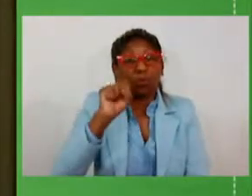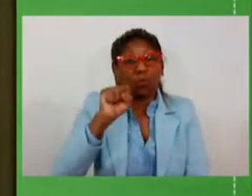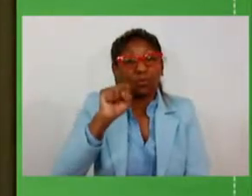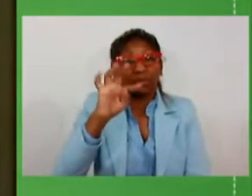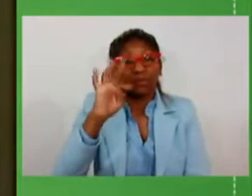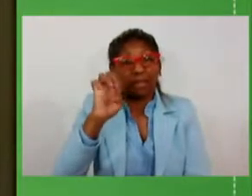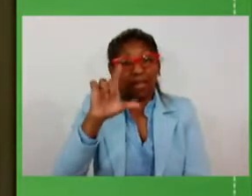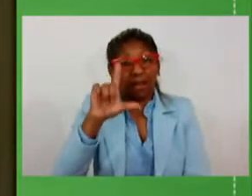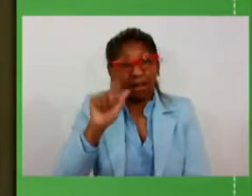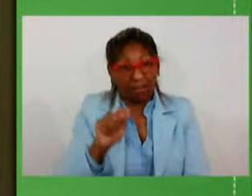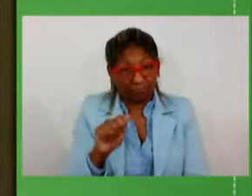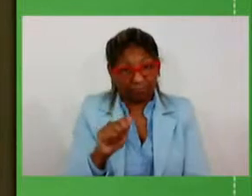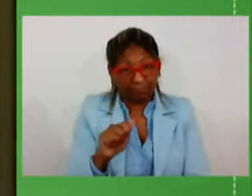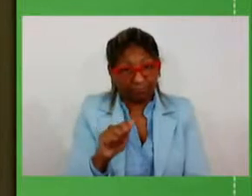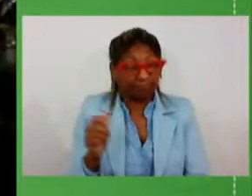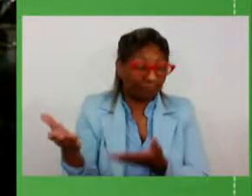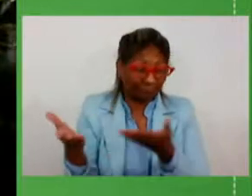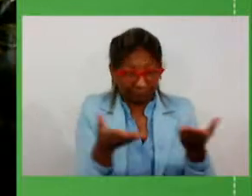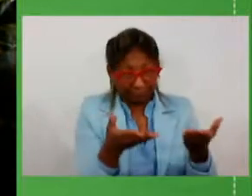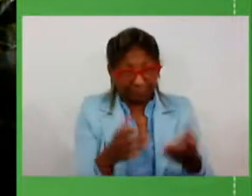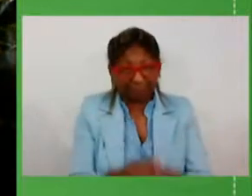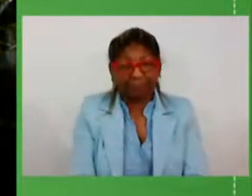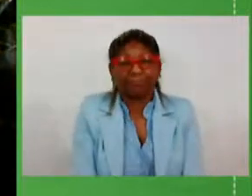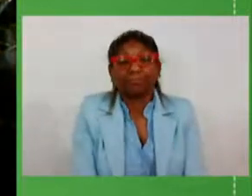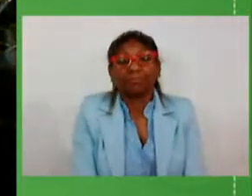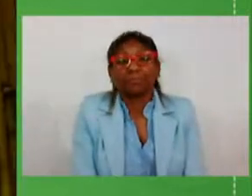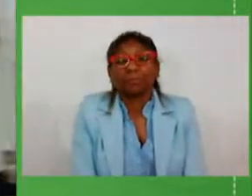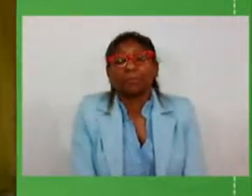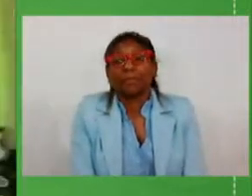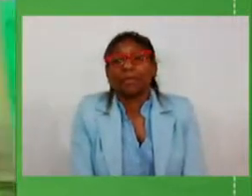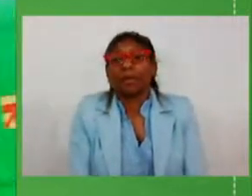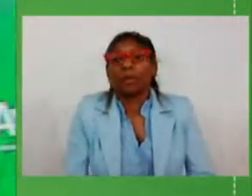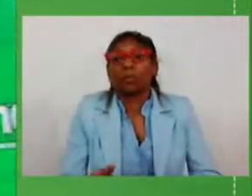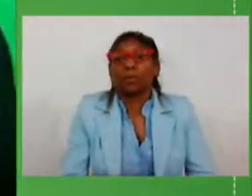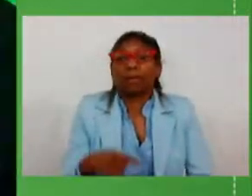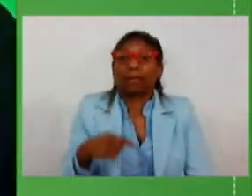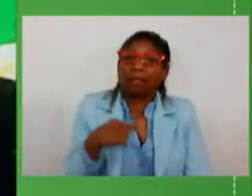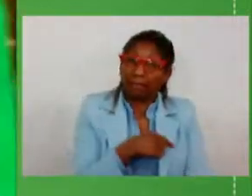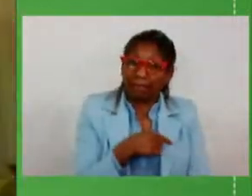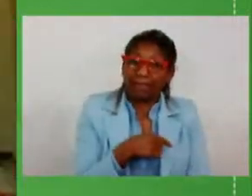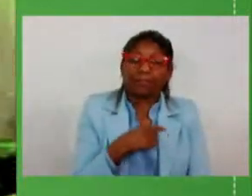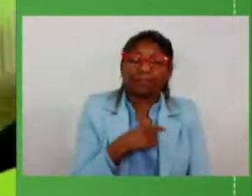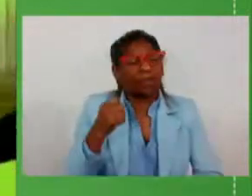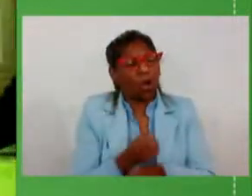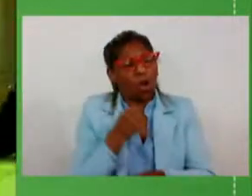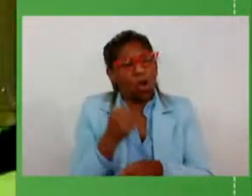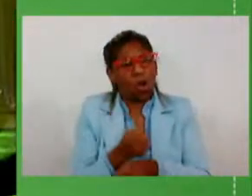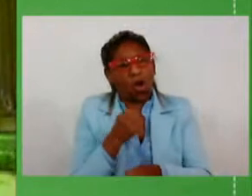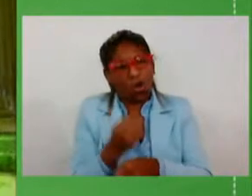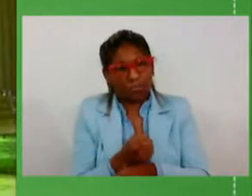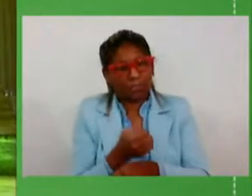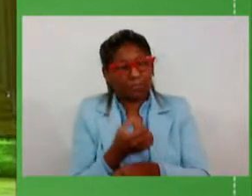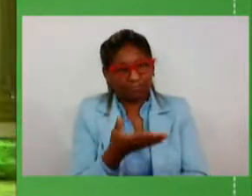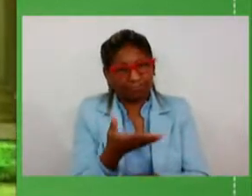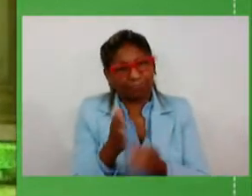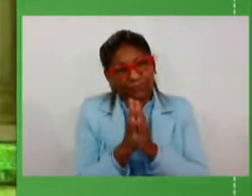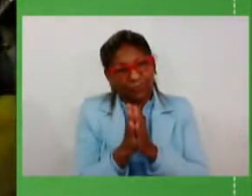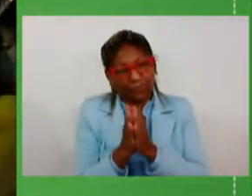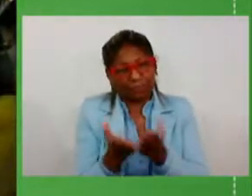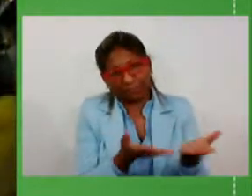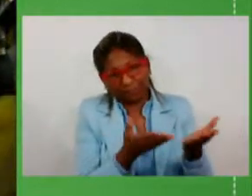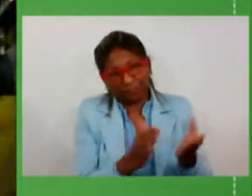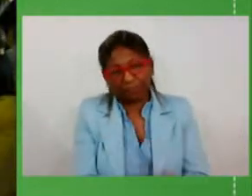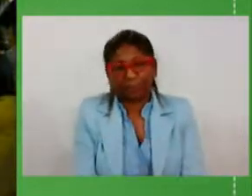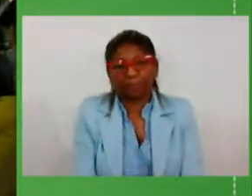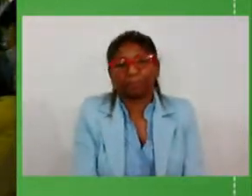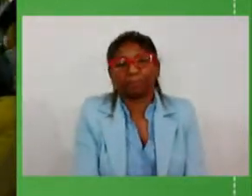aqui e também dirigir as suas palavras porque com as mãos dele é que essas obras vão sair do papel por favor Costela